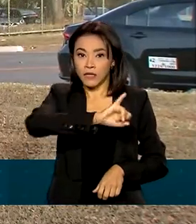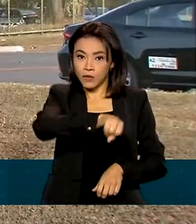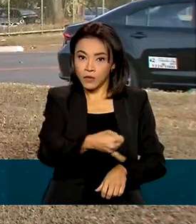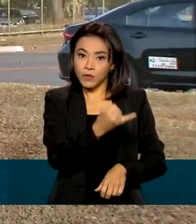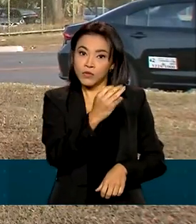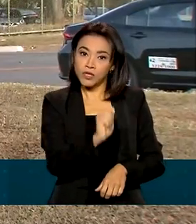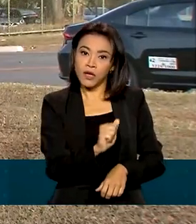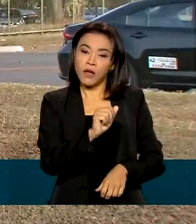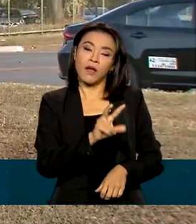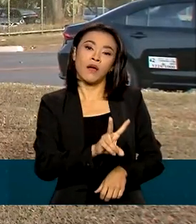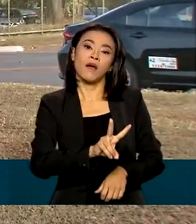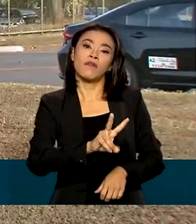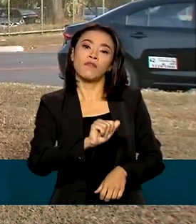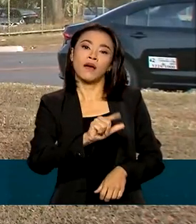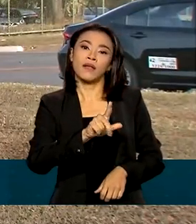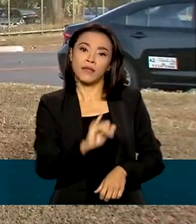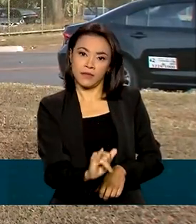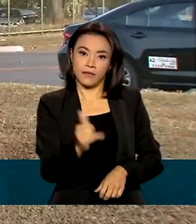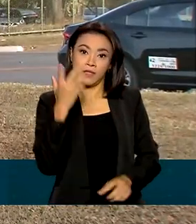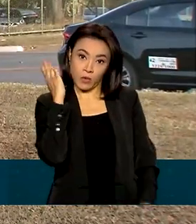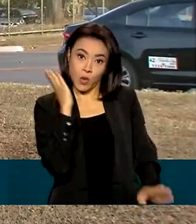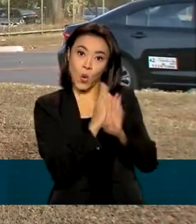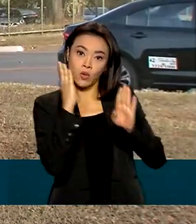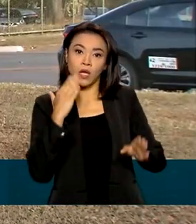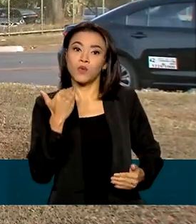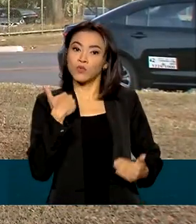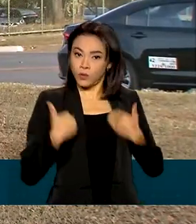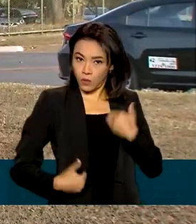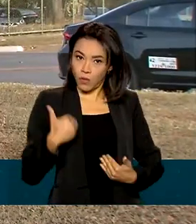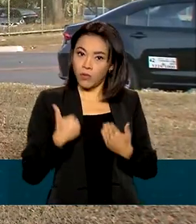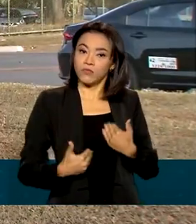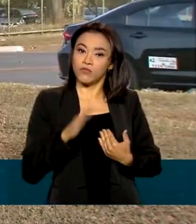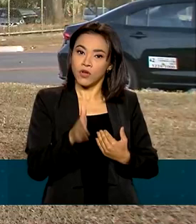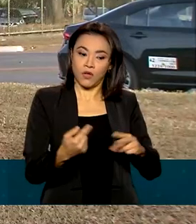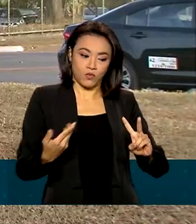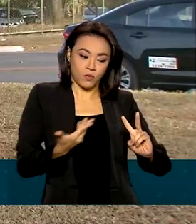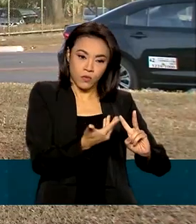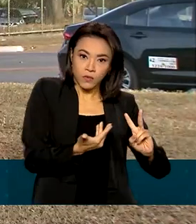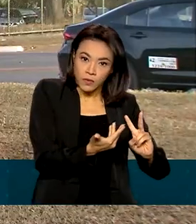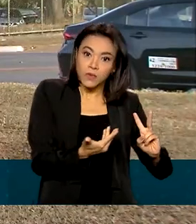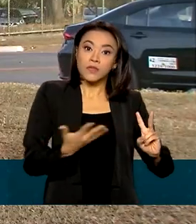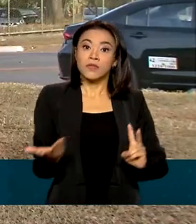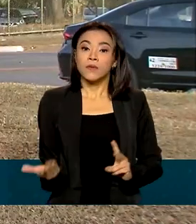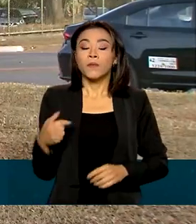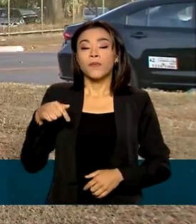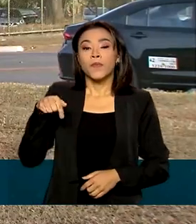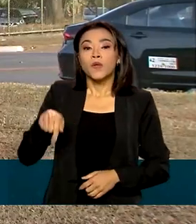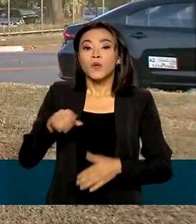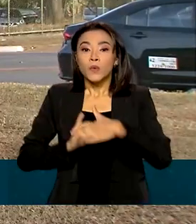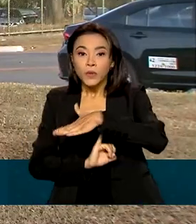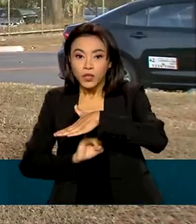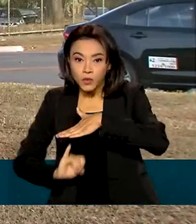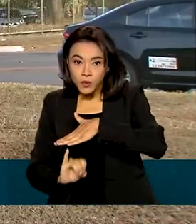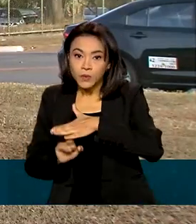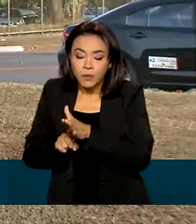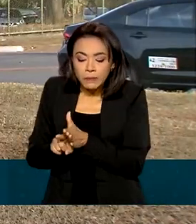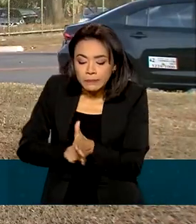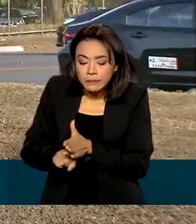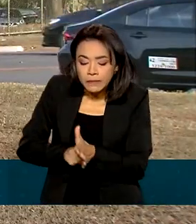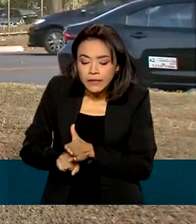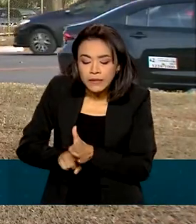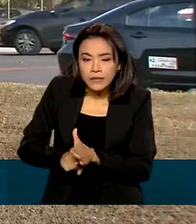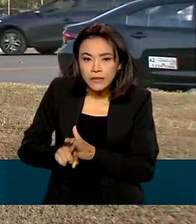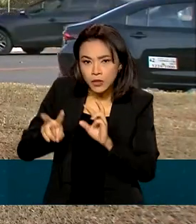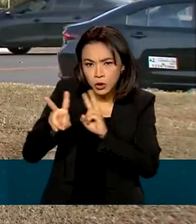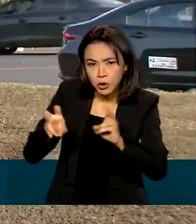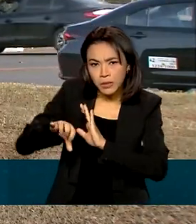jornalista e do indigenista. No entanto, os trabalhos dos peritos do Instituto Nacional de Criminalística continuam,